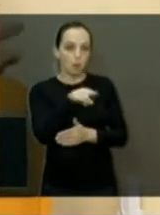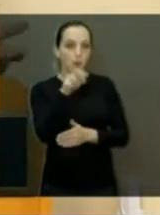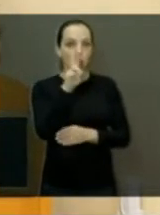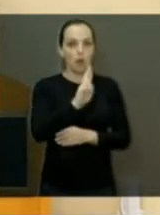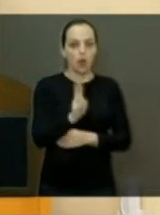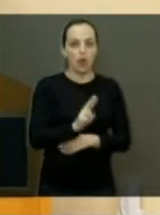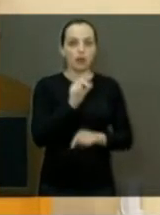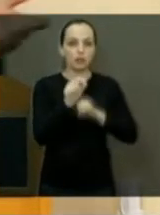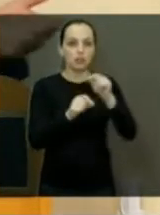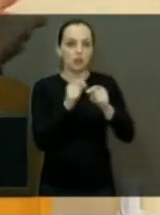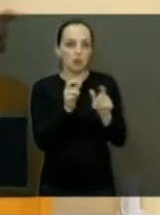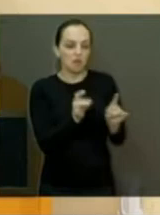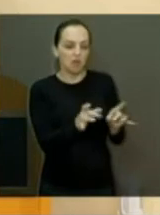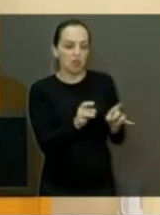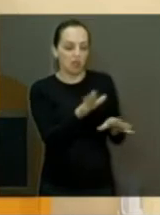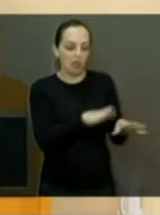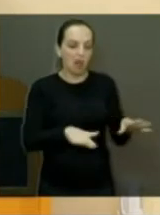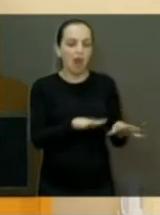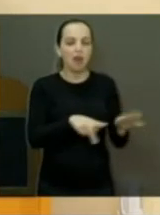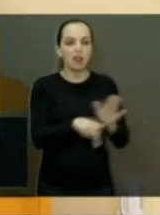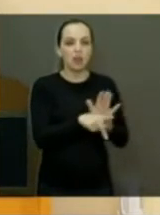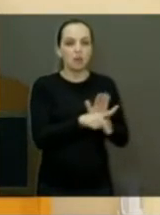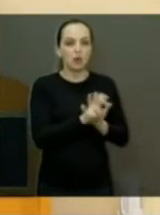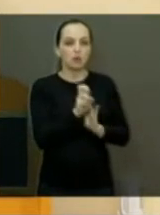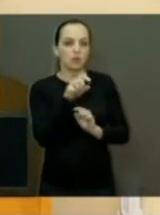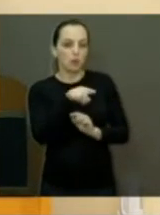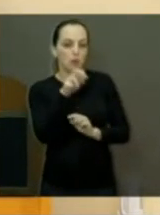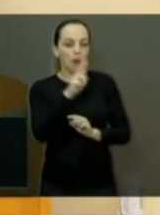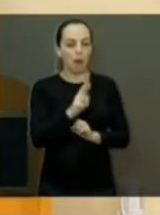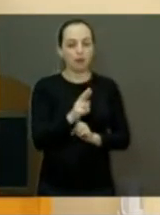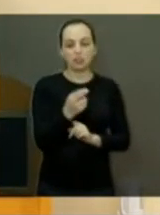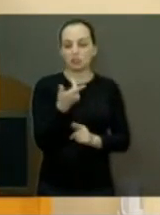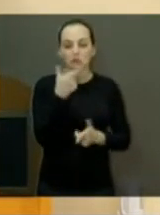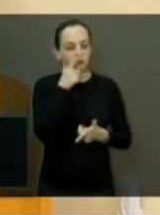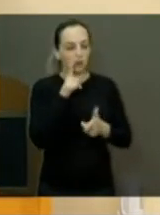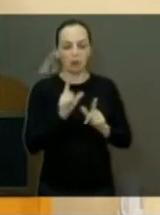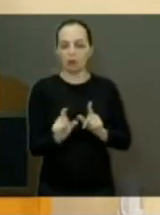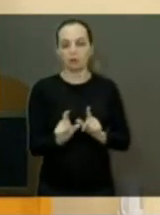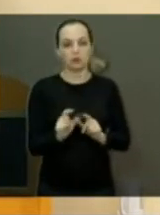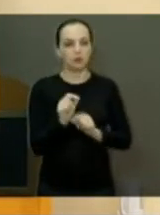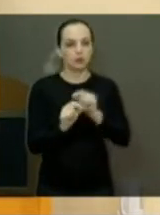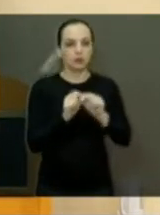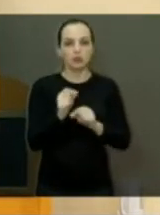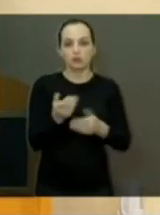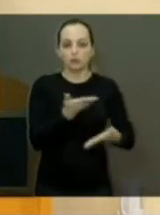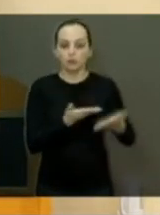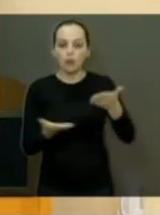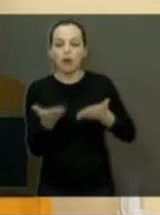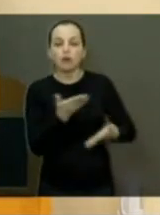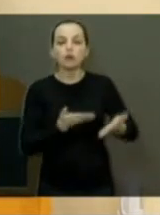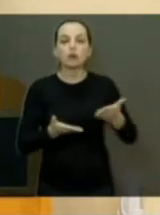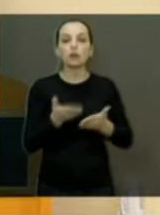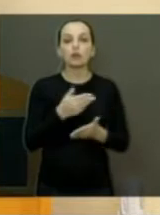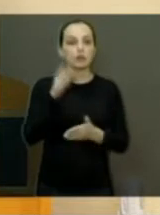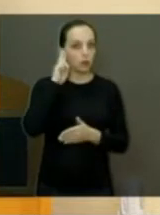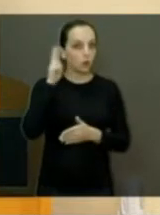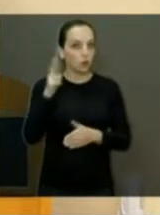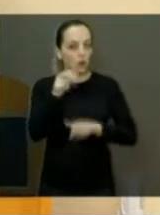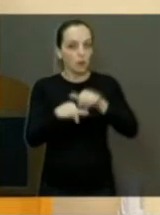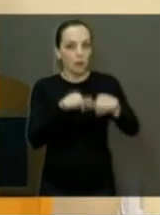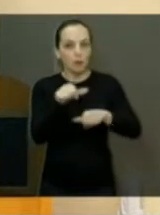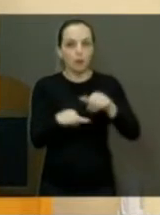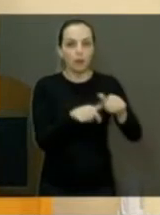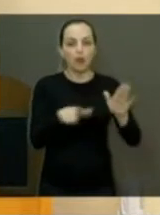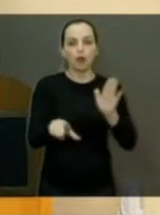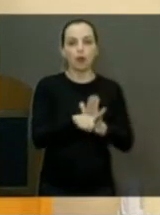vender um terreno de 200 metros quadrados por 5.000 reais. Então, foi uma negociação com o proprietário para que a gente pudesse, então, mudar a